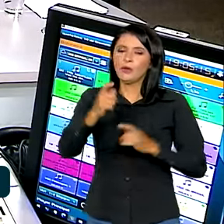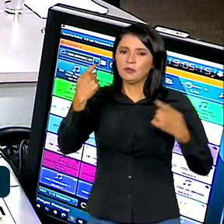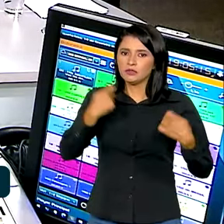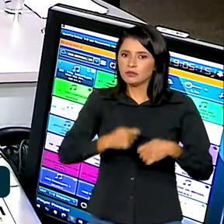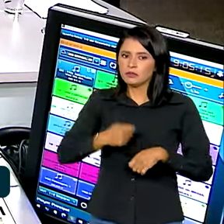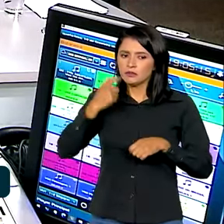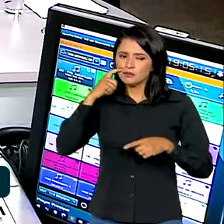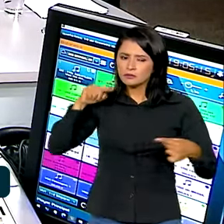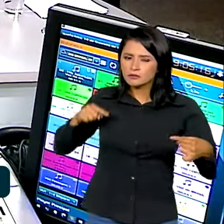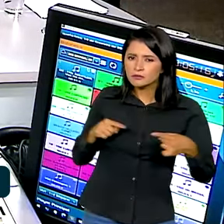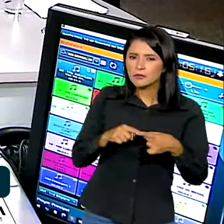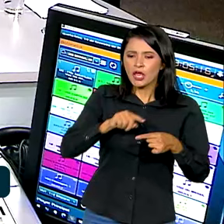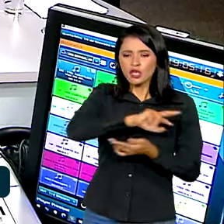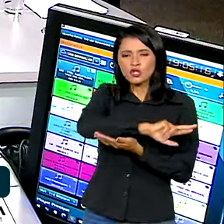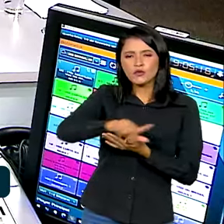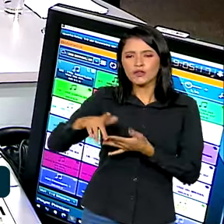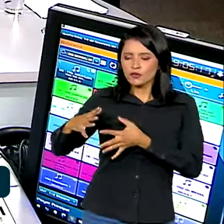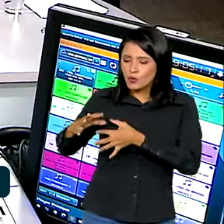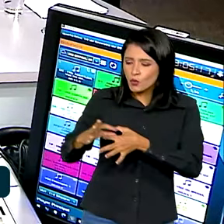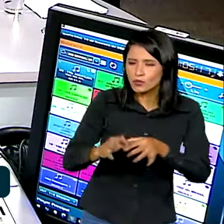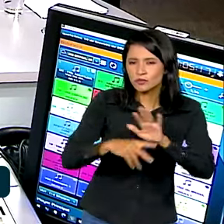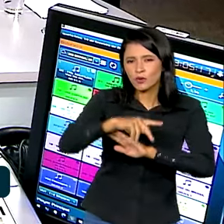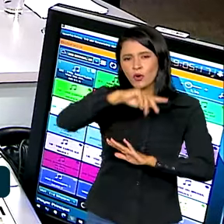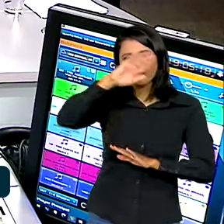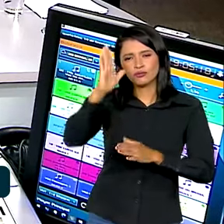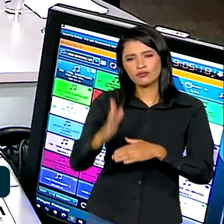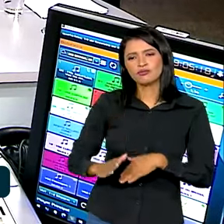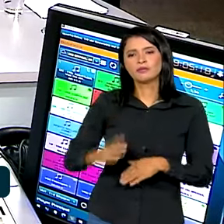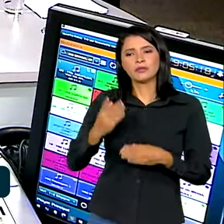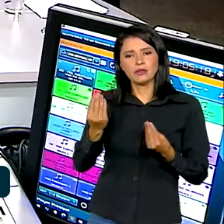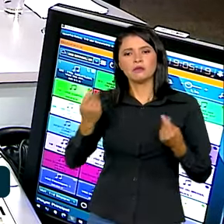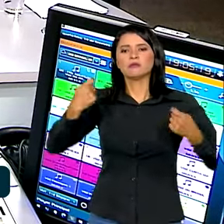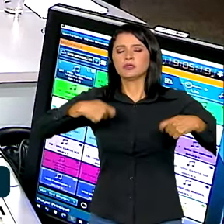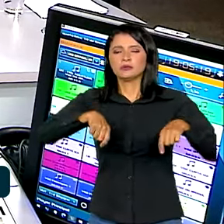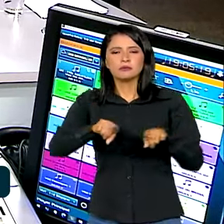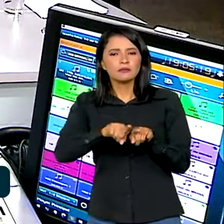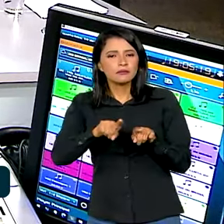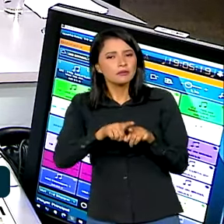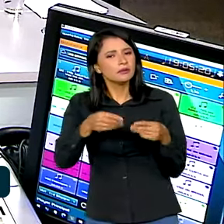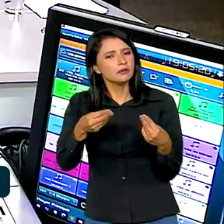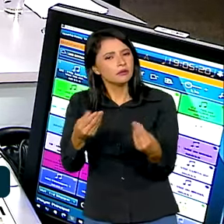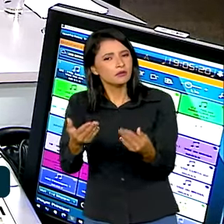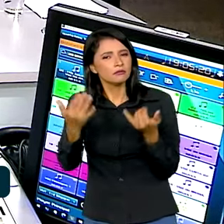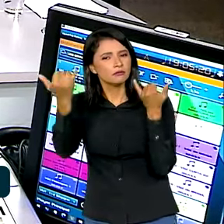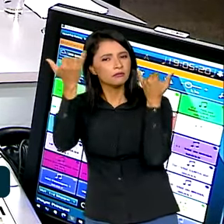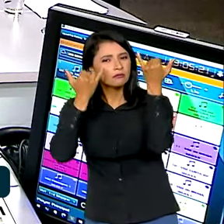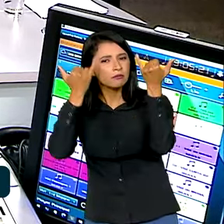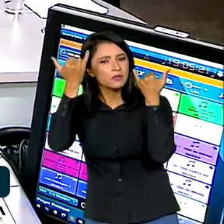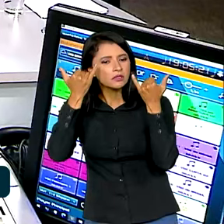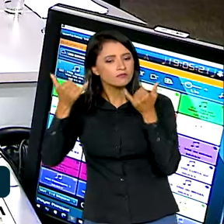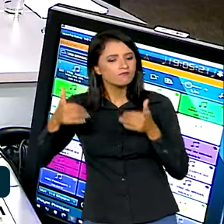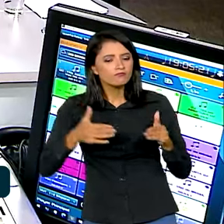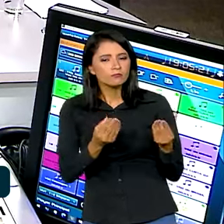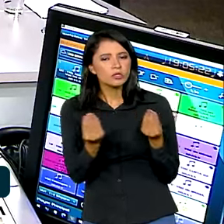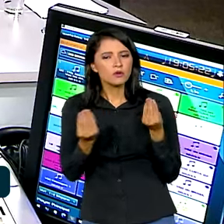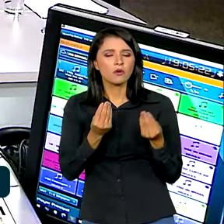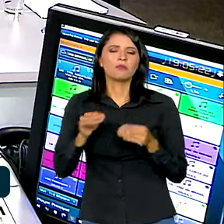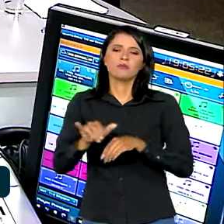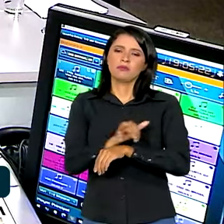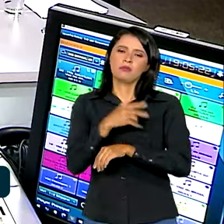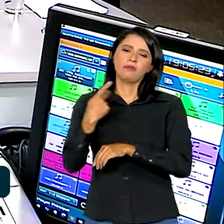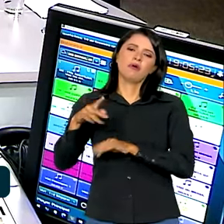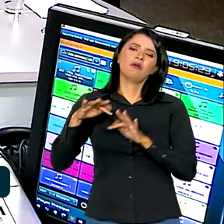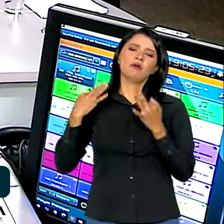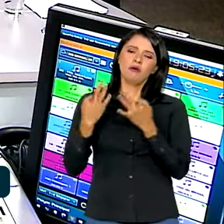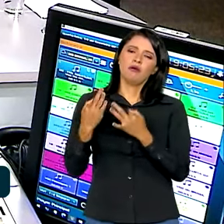realidade, nas diferentes realidades do país. E elas precisam dar conta de oferecer informações e caminhos para as famílias,